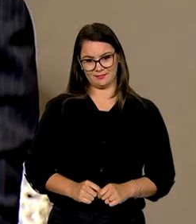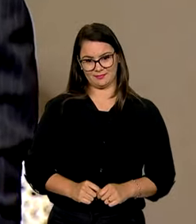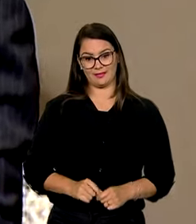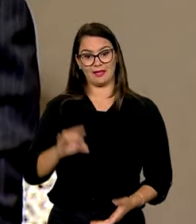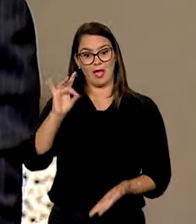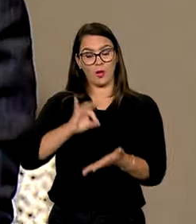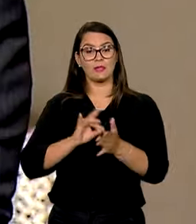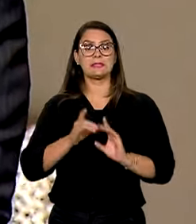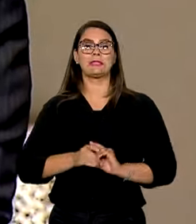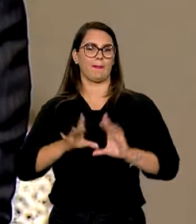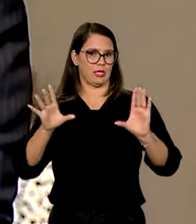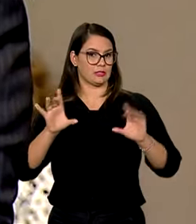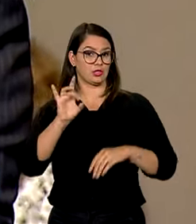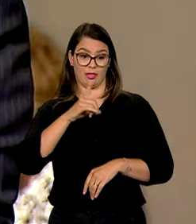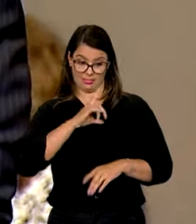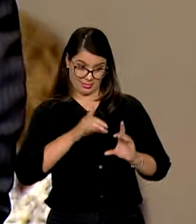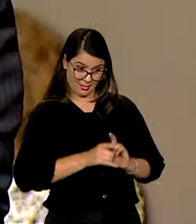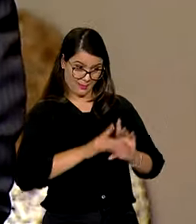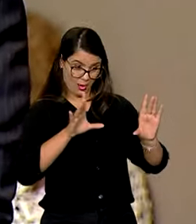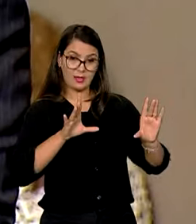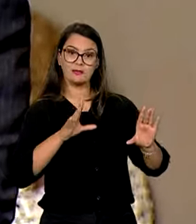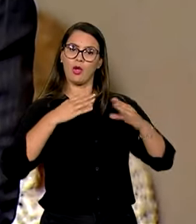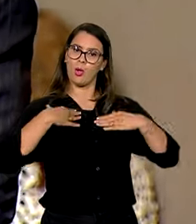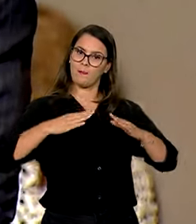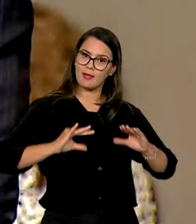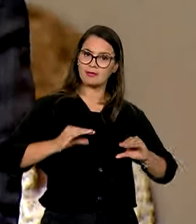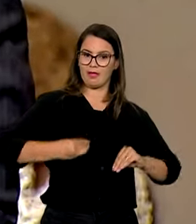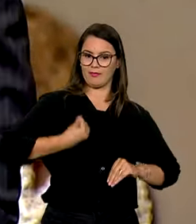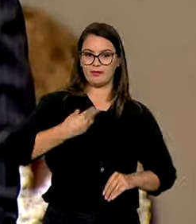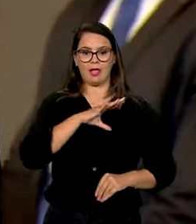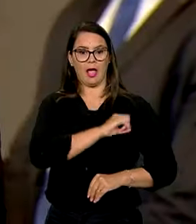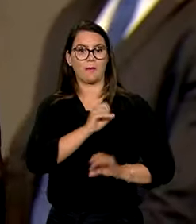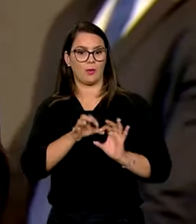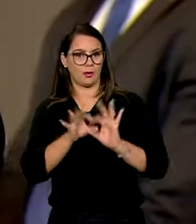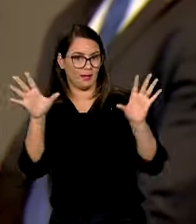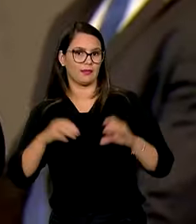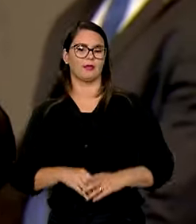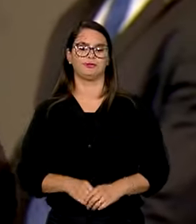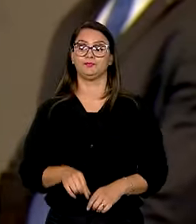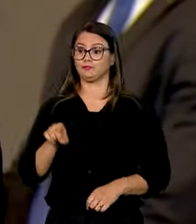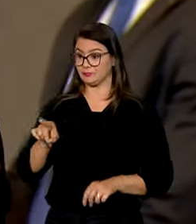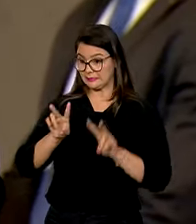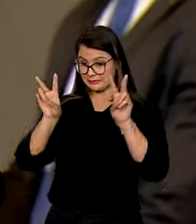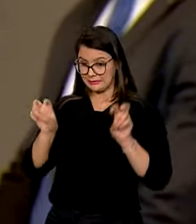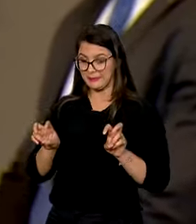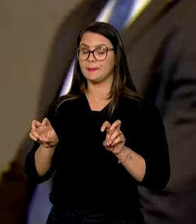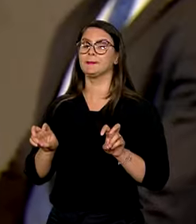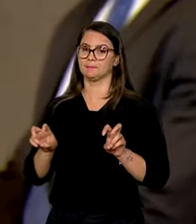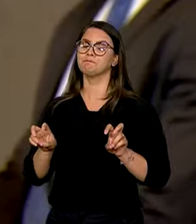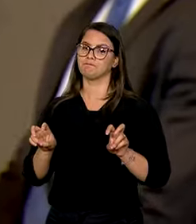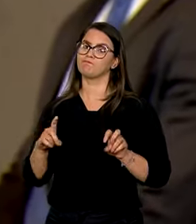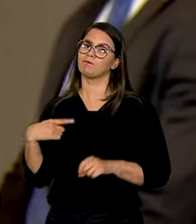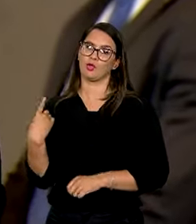consolidação da democracia. Só existe democracia com bem-estar, com vida, com amor, com liberdade. Esse é um dos temas que,